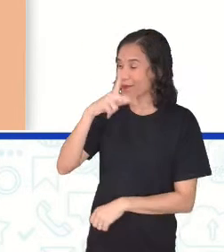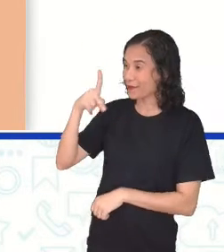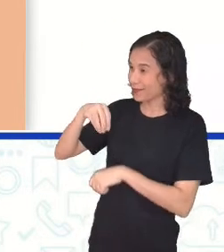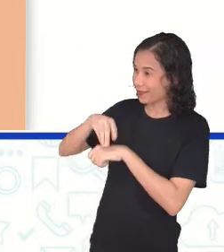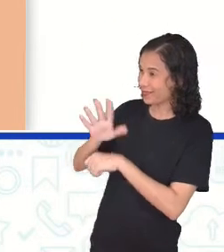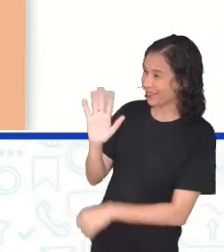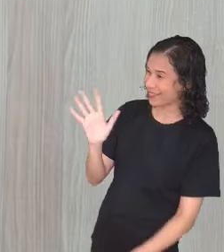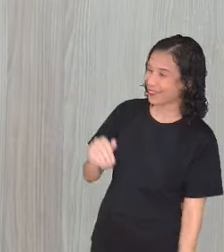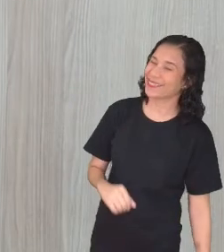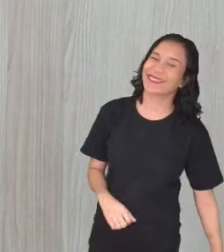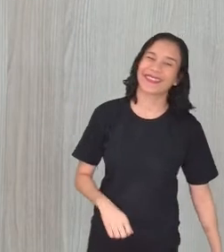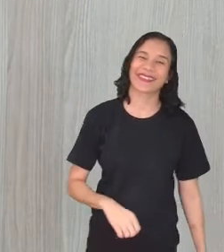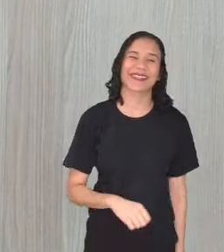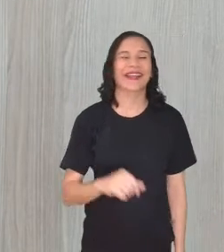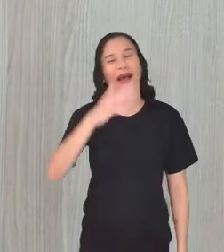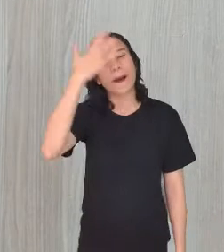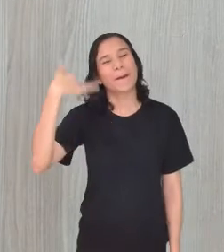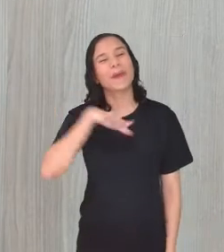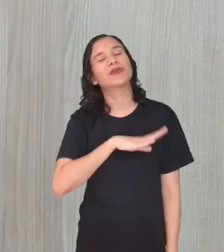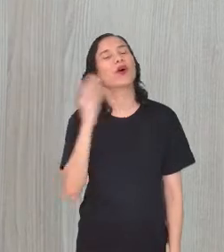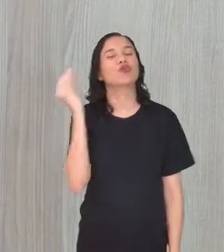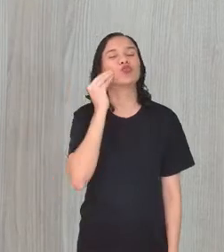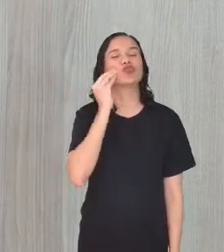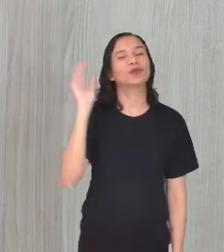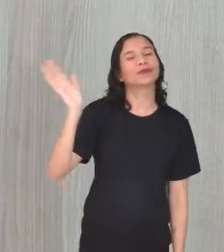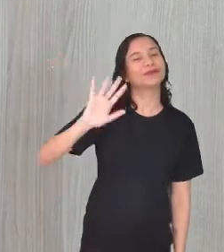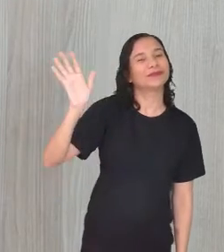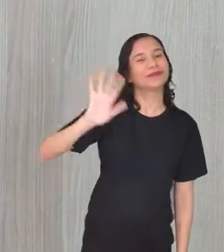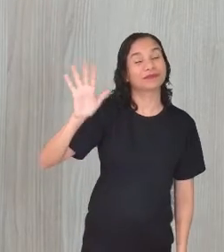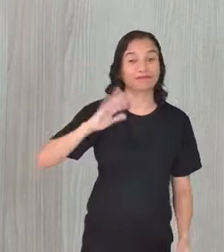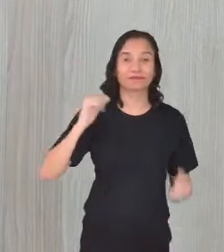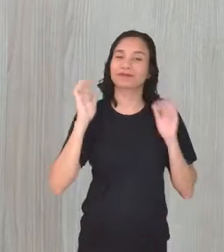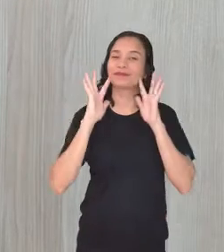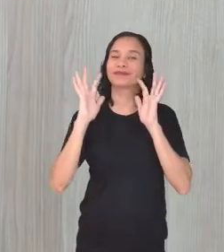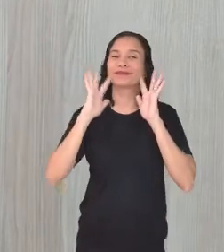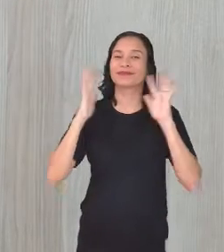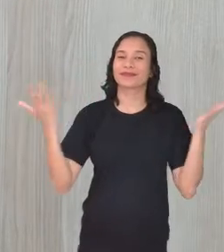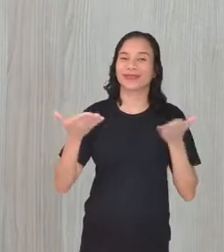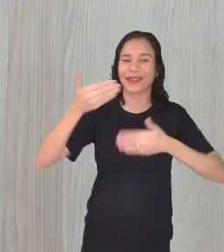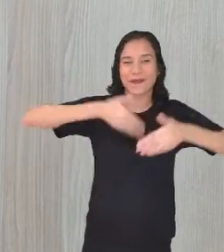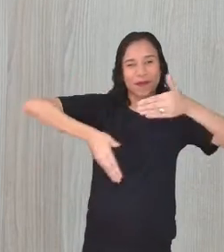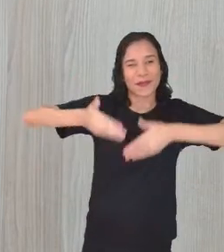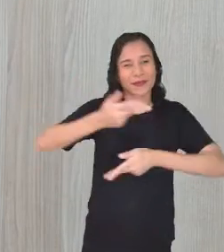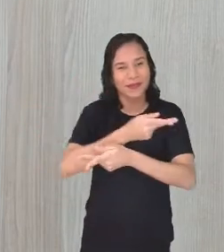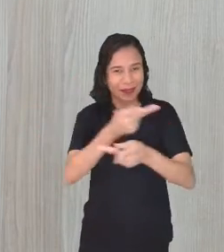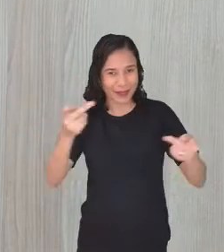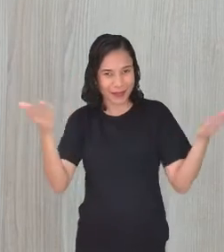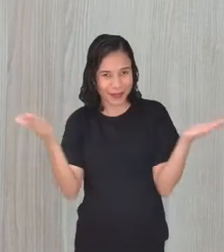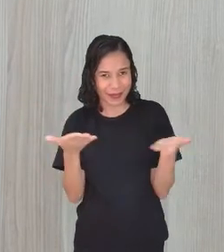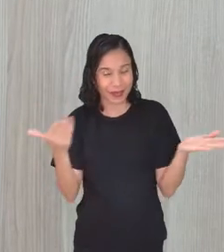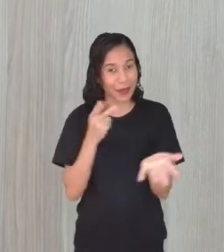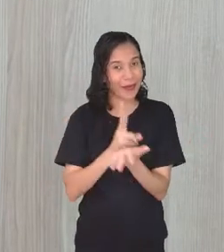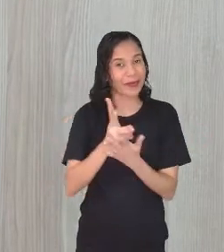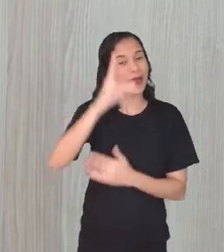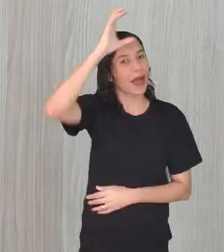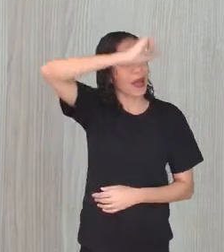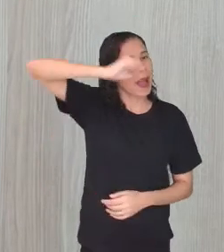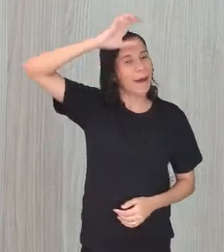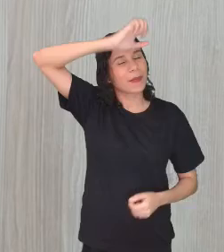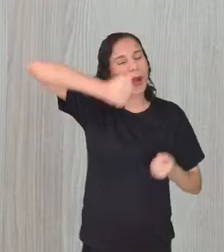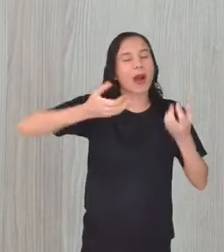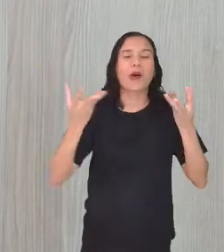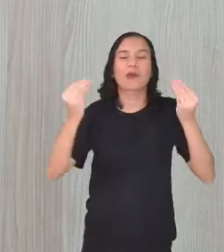cada um vai. Galerinha, cheiro para vocês. Foi massa a participação de vocês hoje. Continuem assim, porque o aprendizado